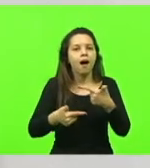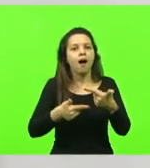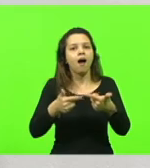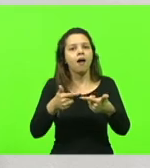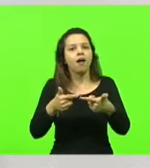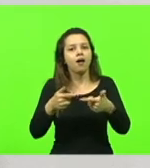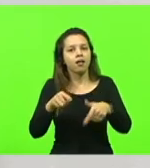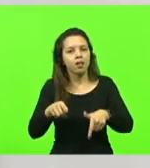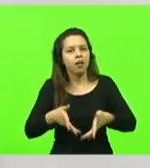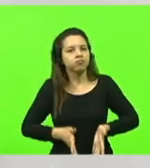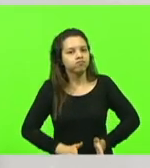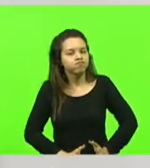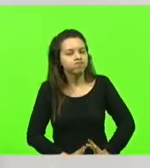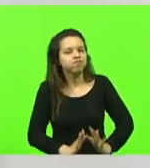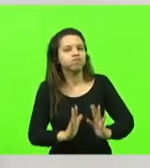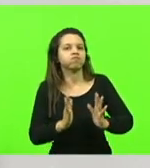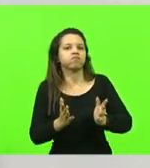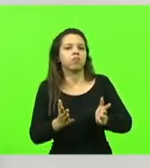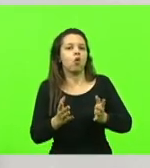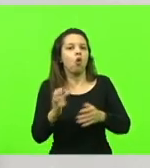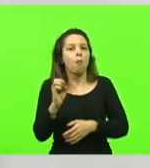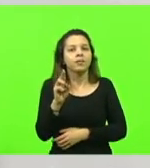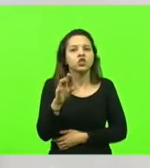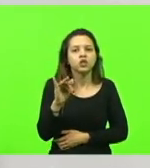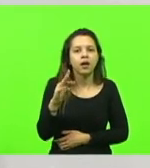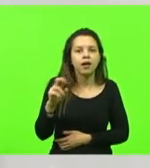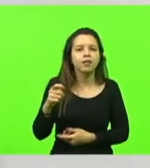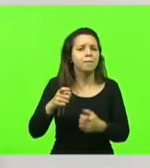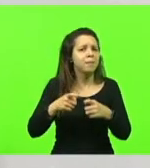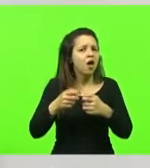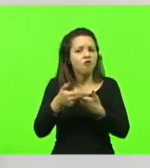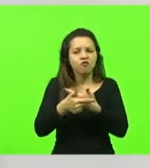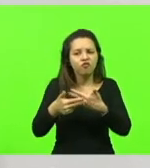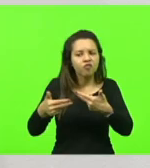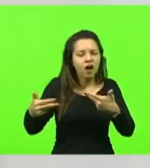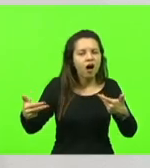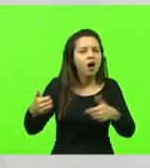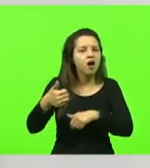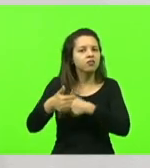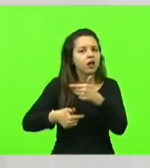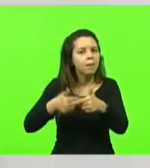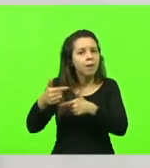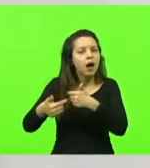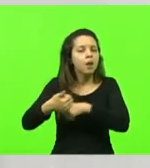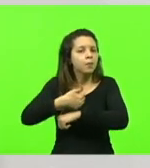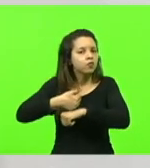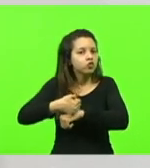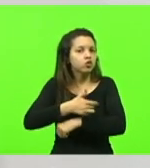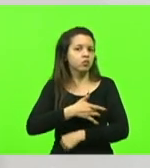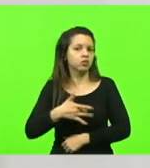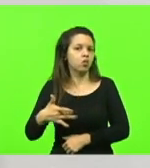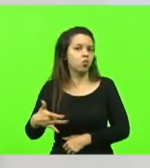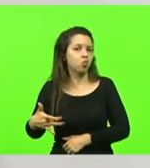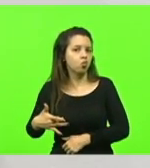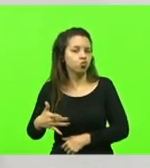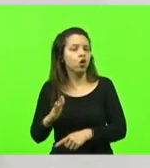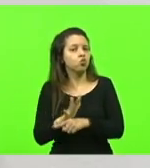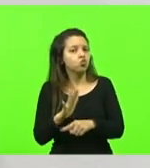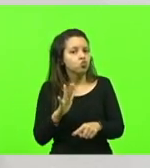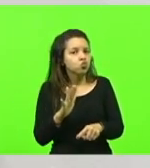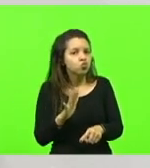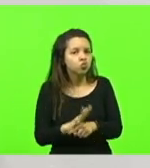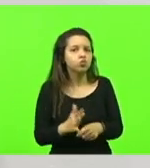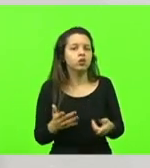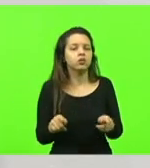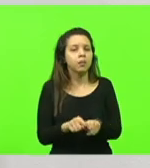enfim, de uma série de médicos e de outros profissionais de saúde que garantem e que lutam para que